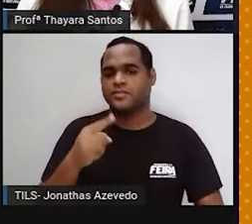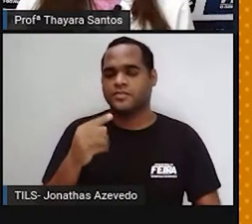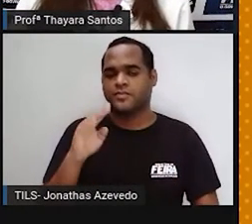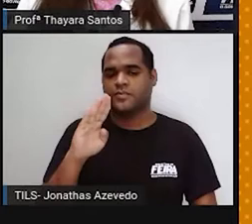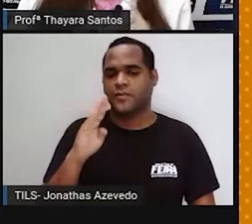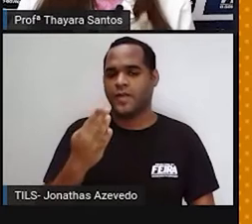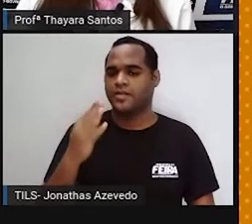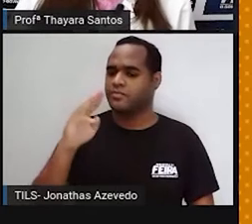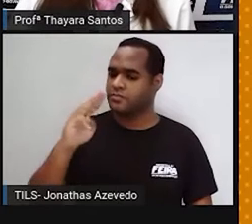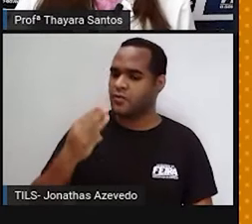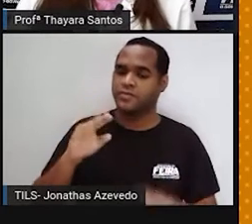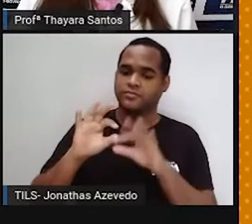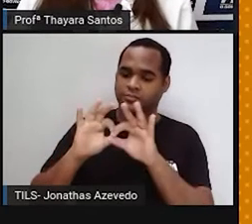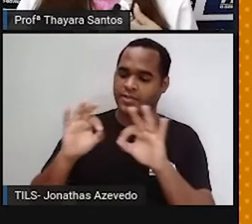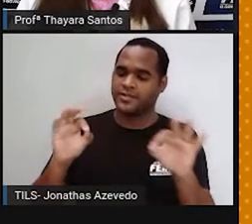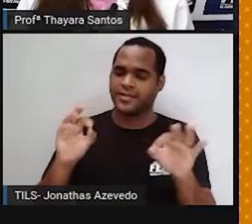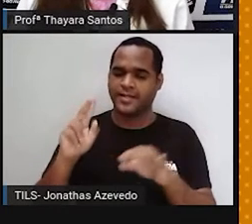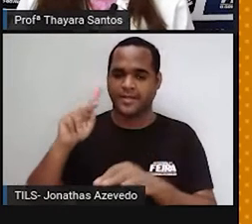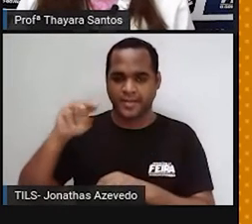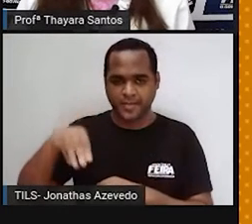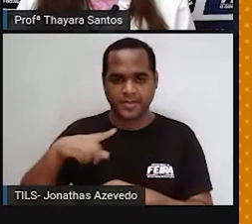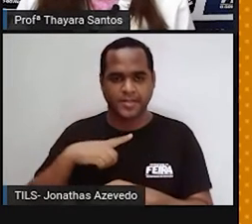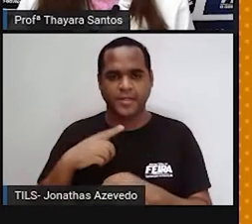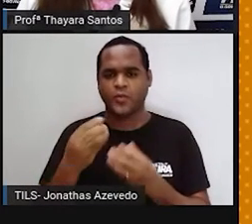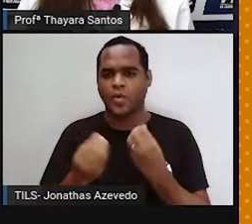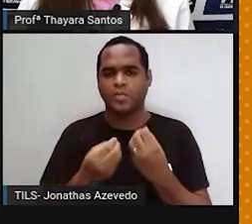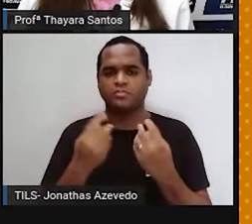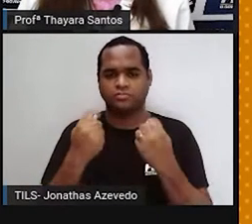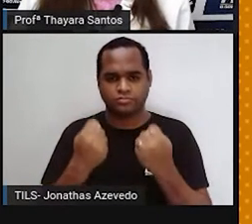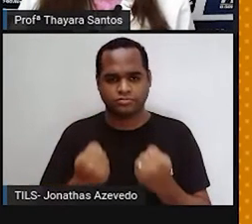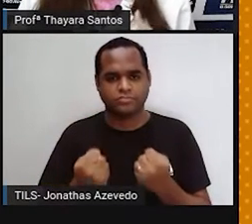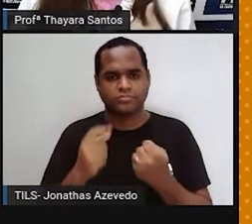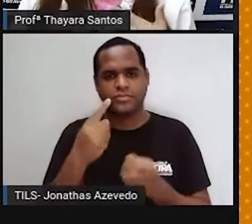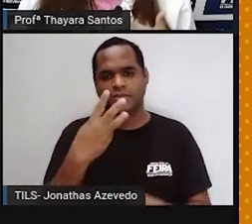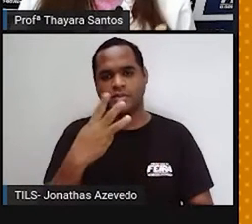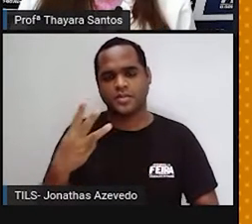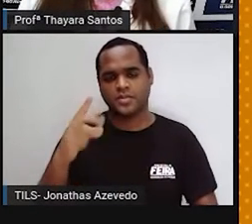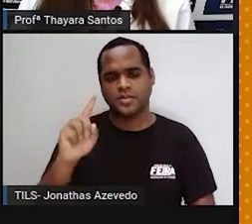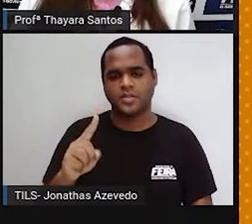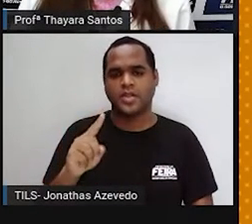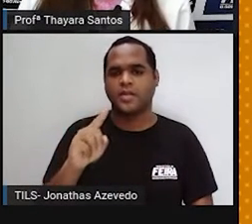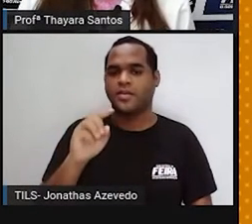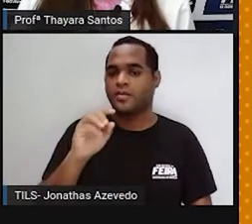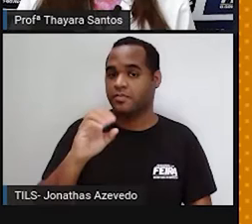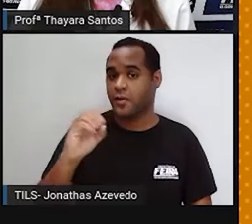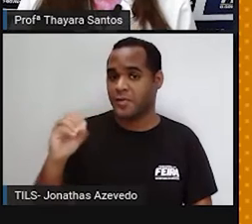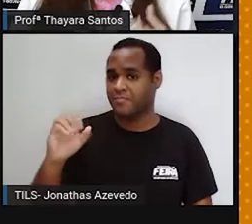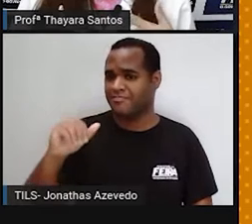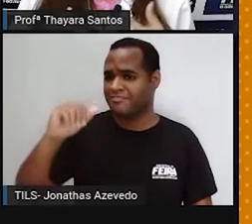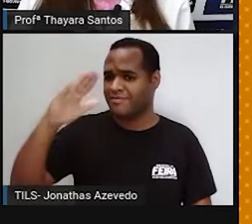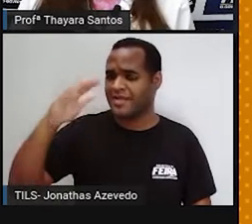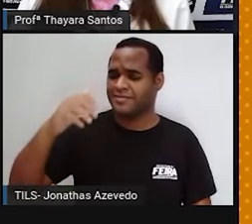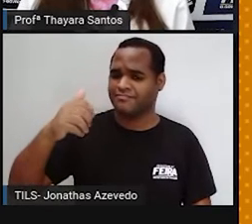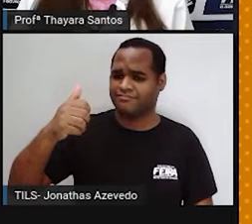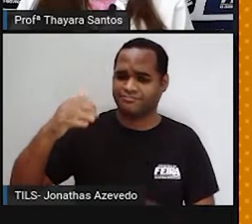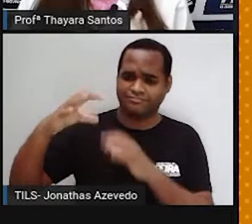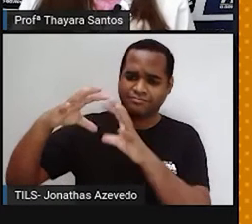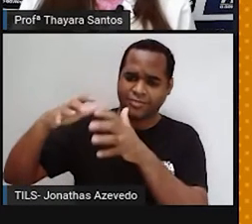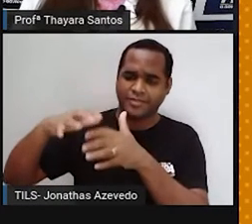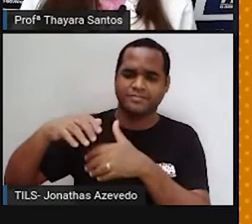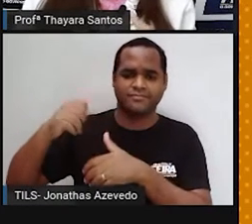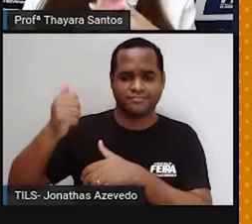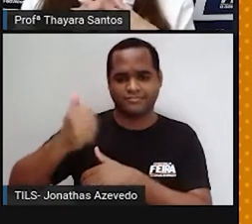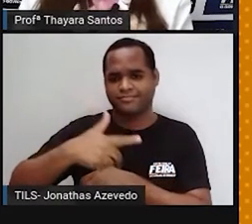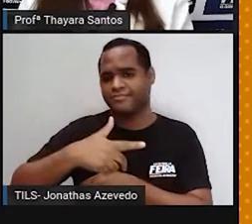milhão de quilômetros. A massa deles seria 333 mil vezes maior que a da Terra. E a distância média do